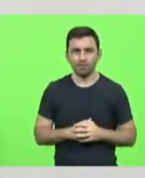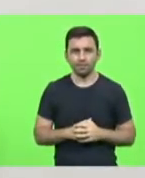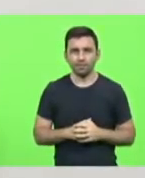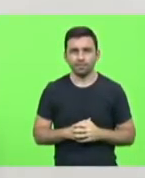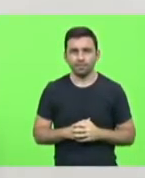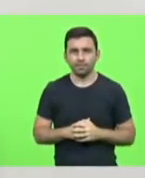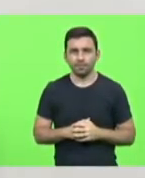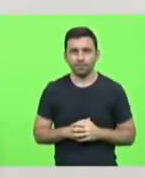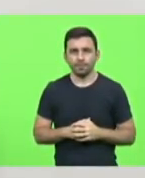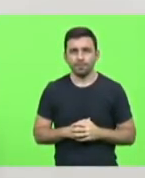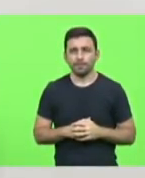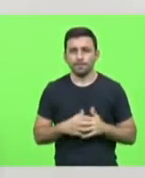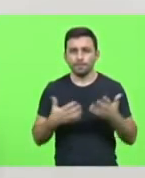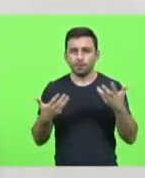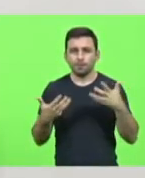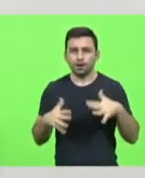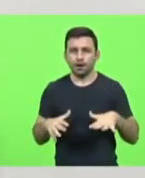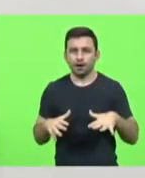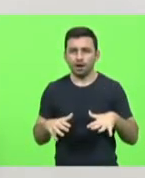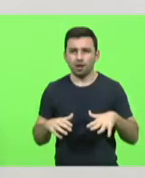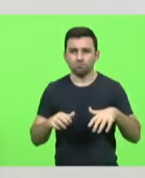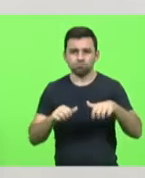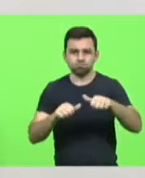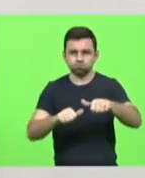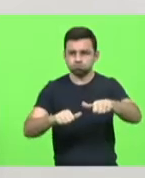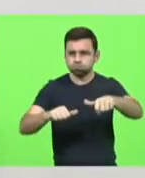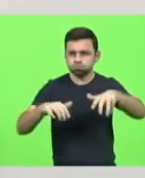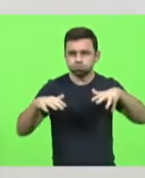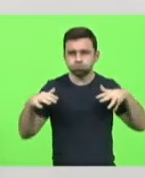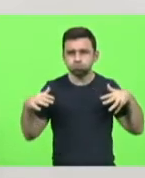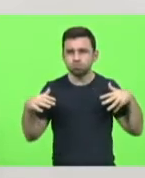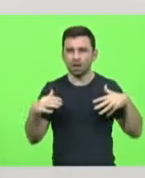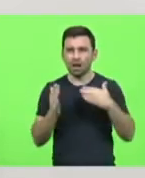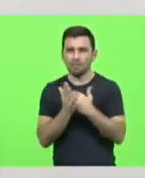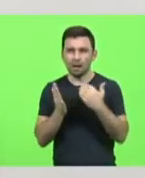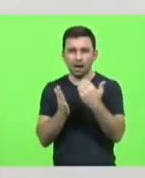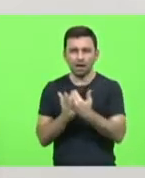Não querer encher essas galerias aqui com professores e militares?